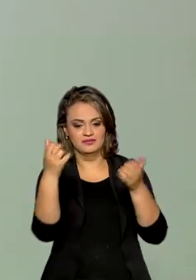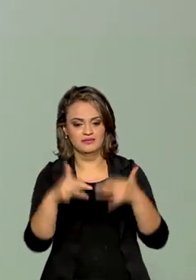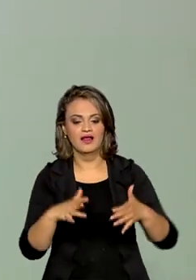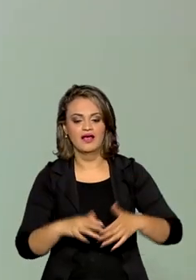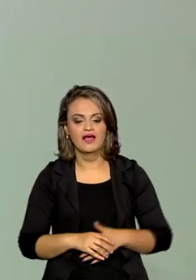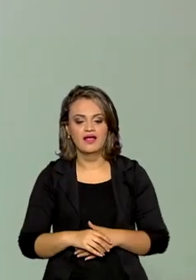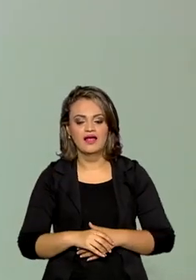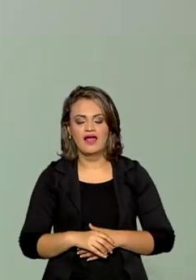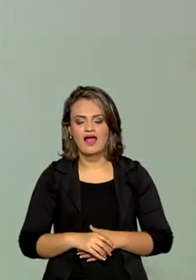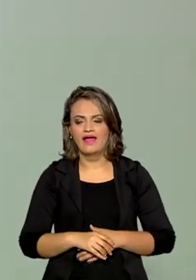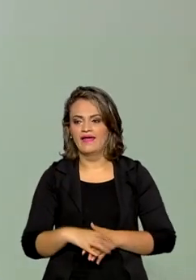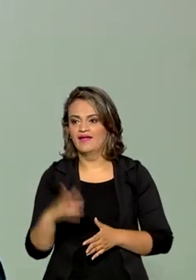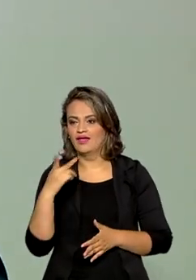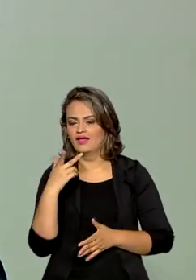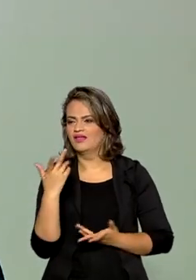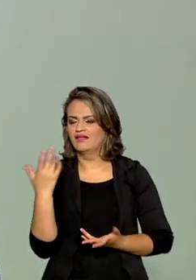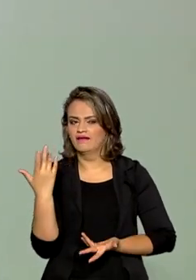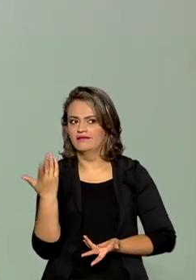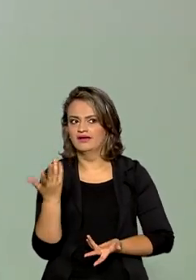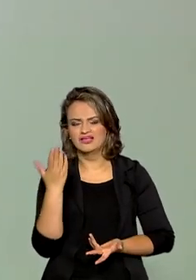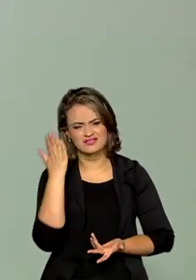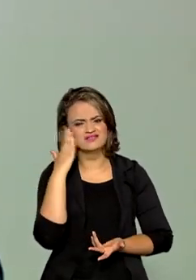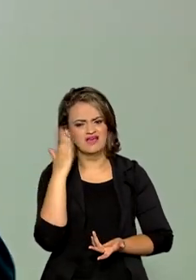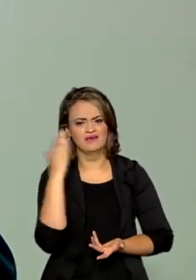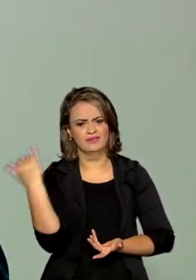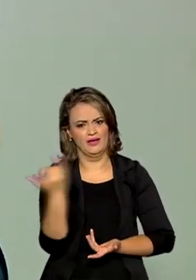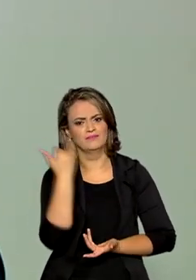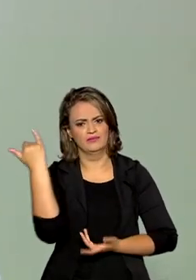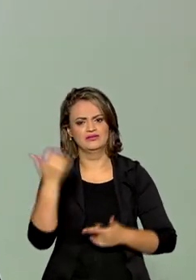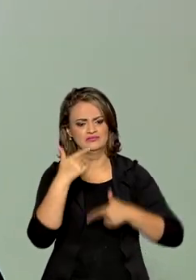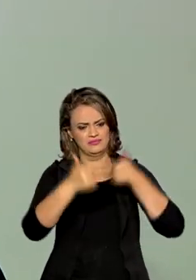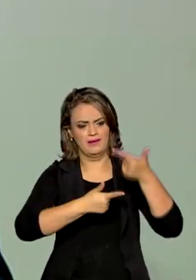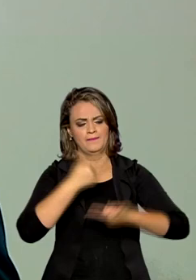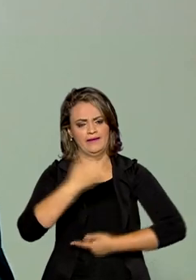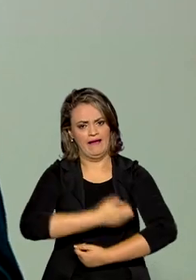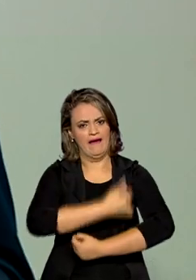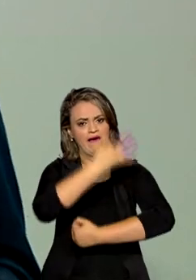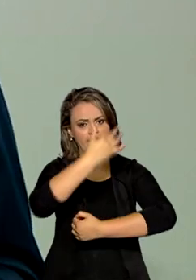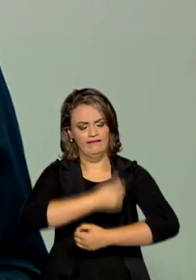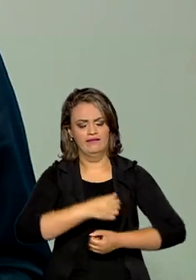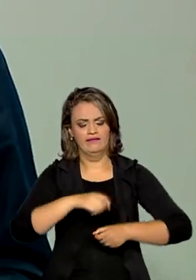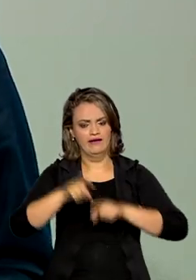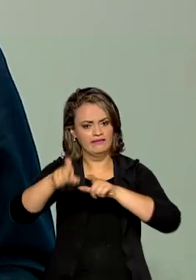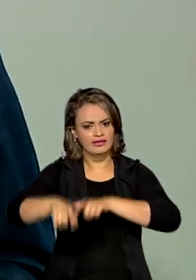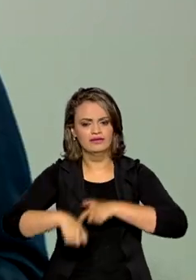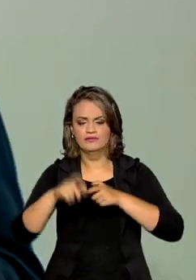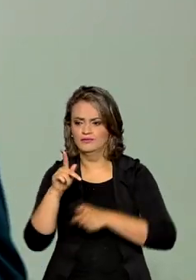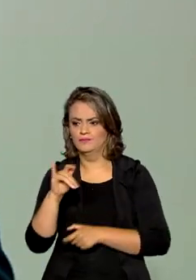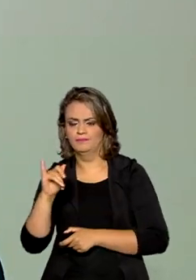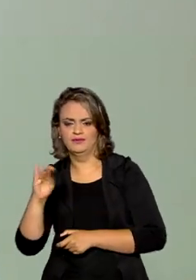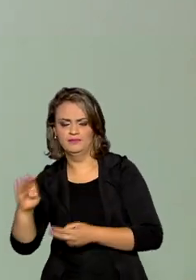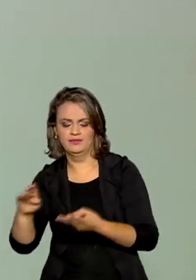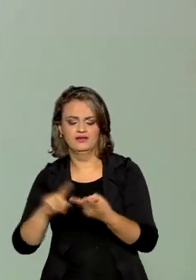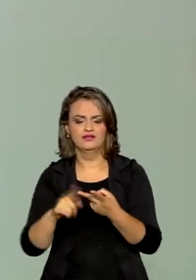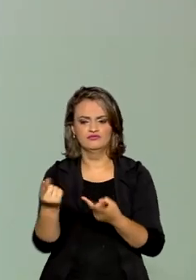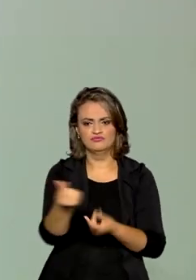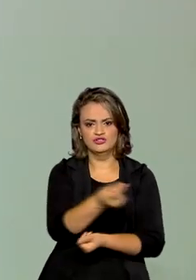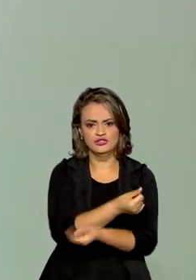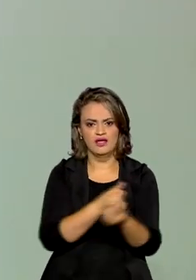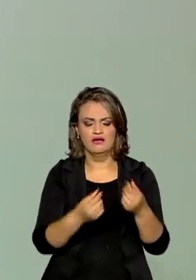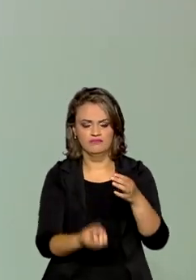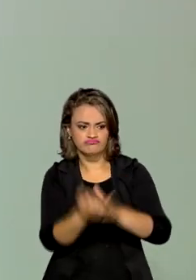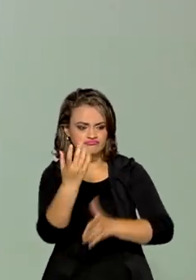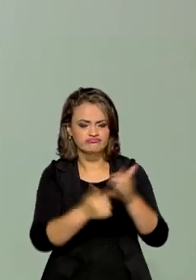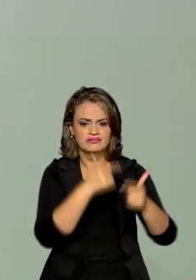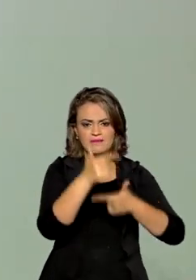falar sobre a importância da produção agrícola e da agricultura, tanto no PIB brasileiro, na renda, na geração de